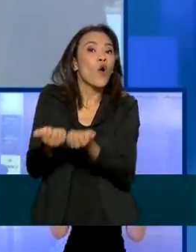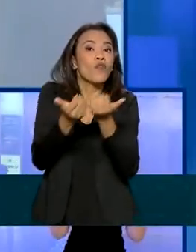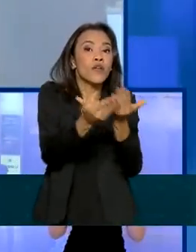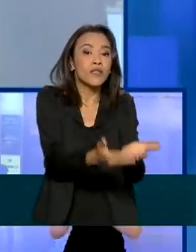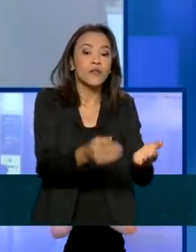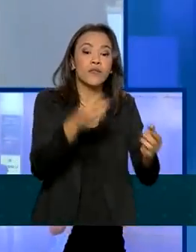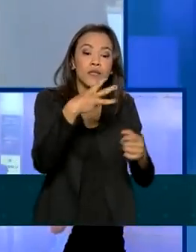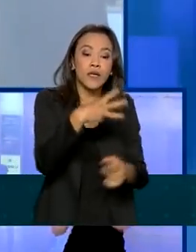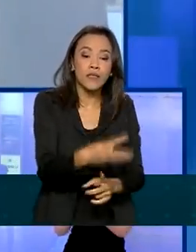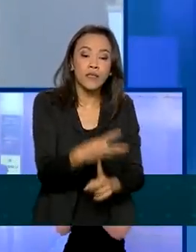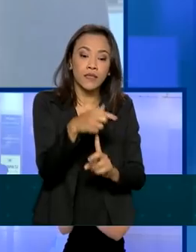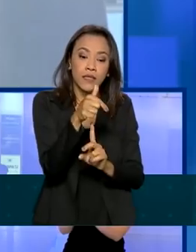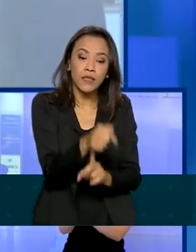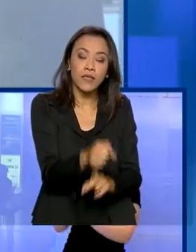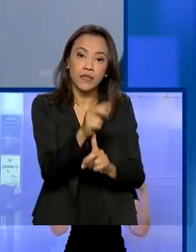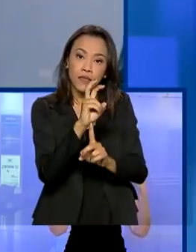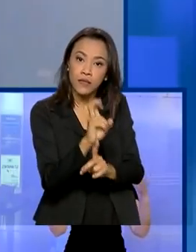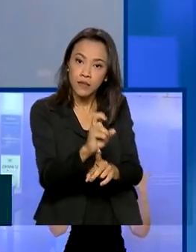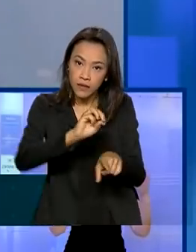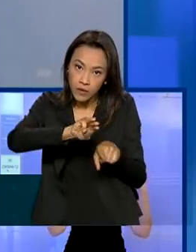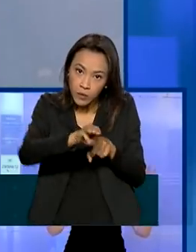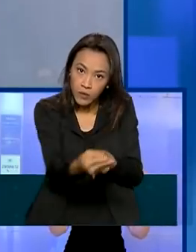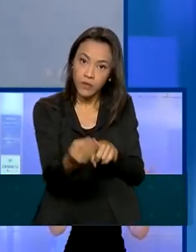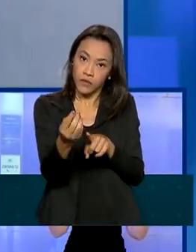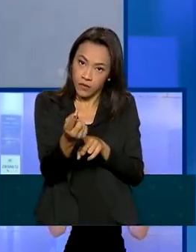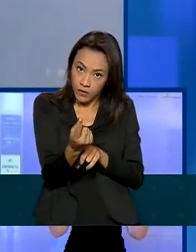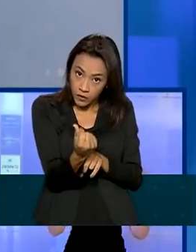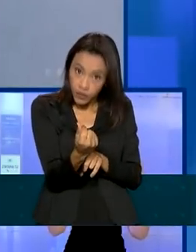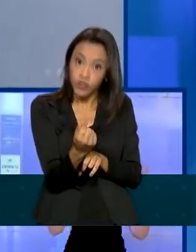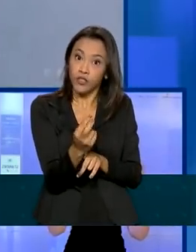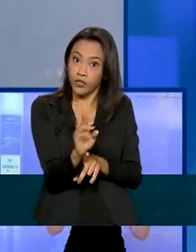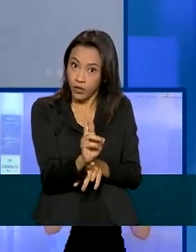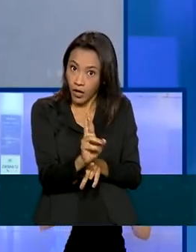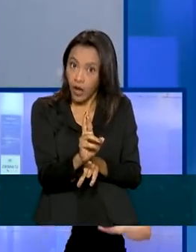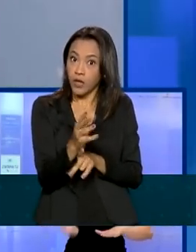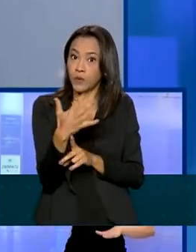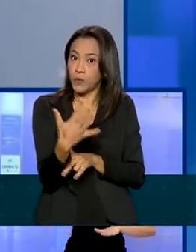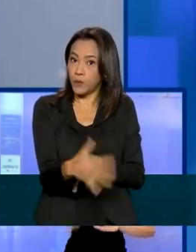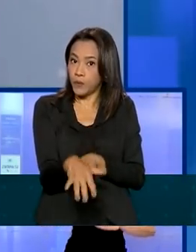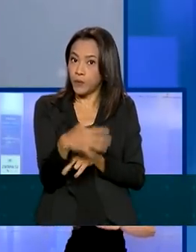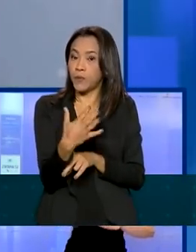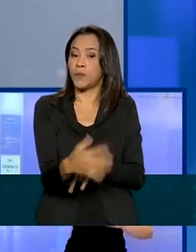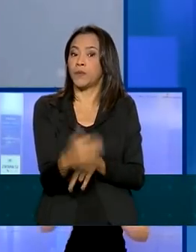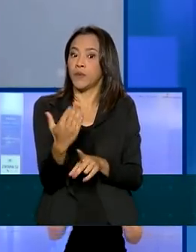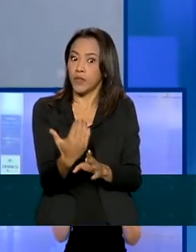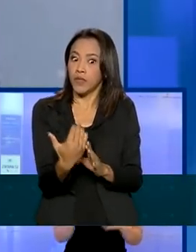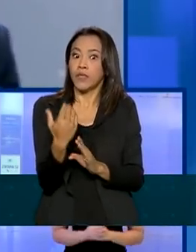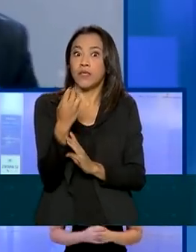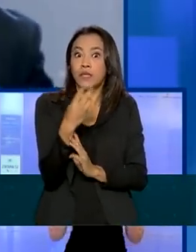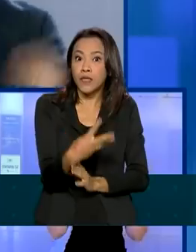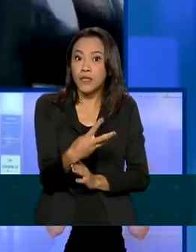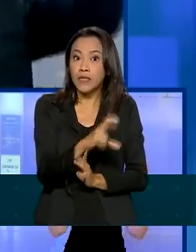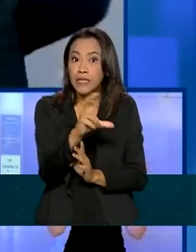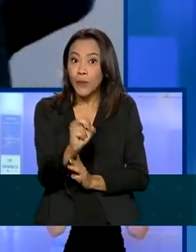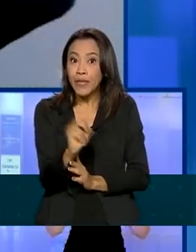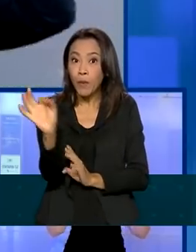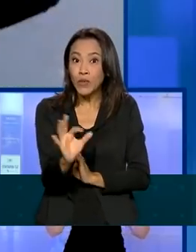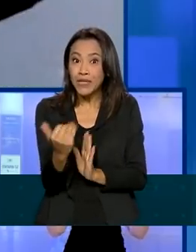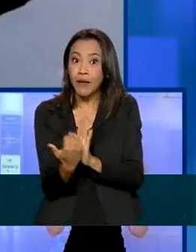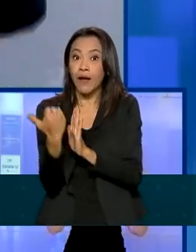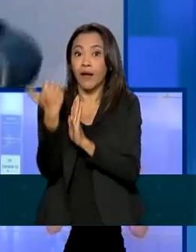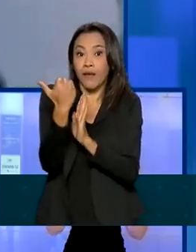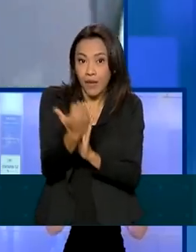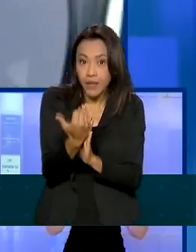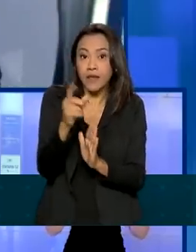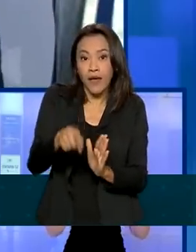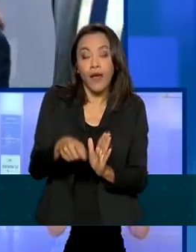375 milhões de reais, valor quase 350% superior ao mínimo